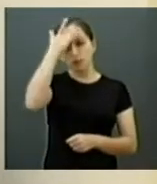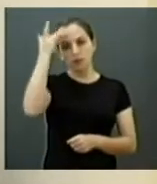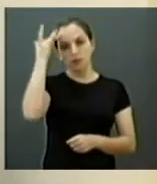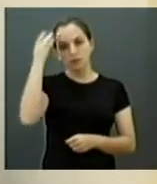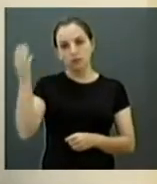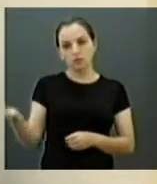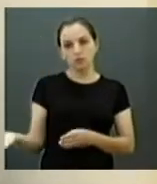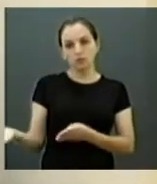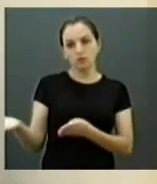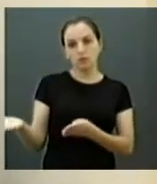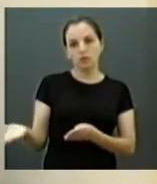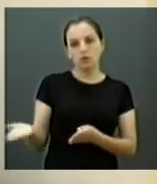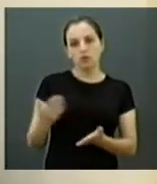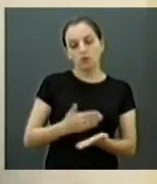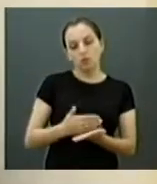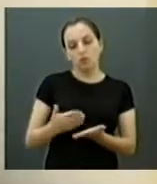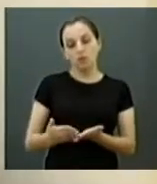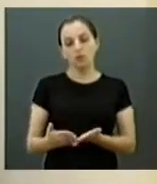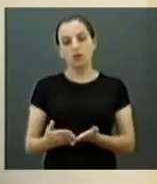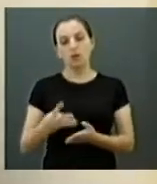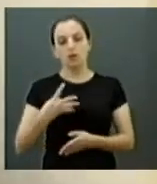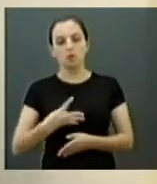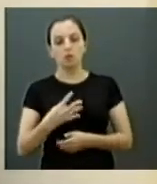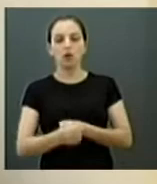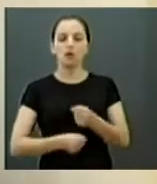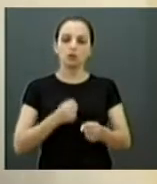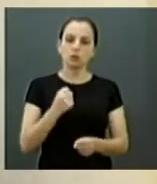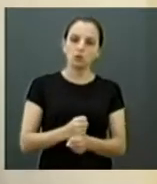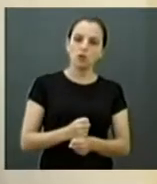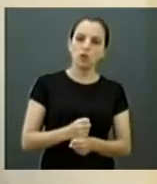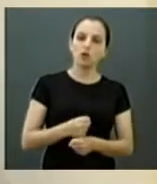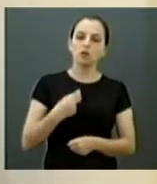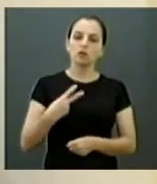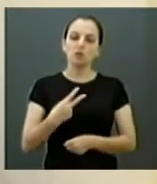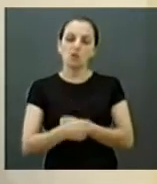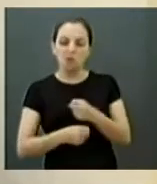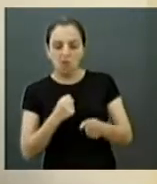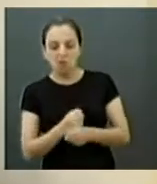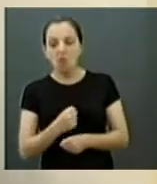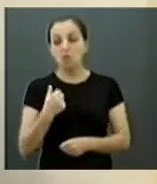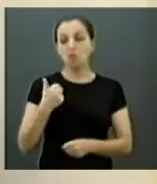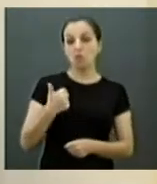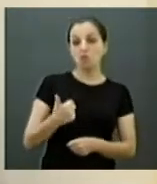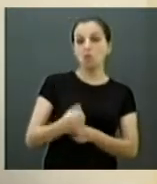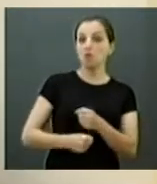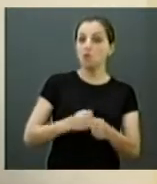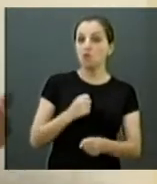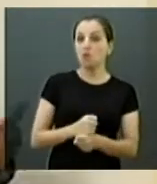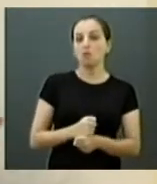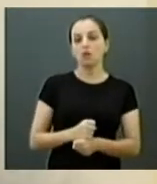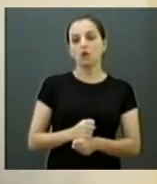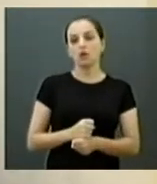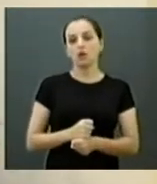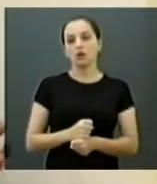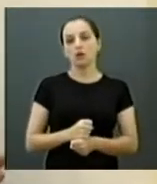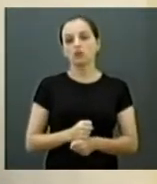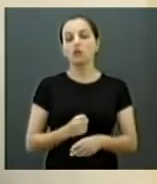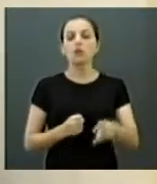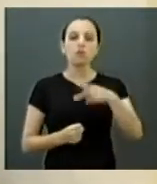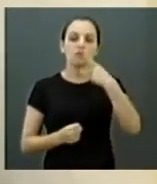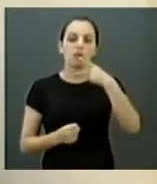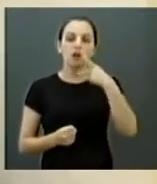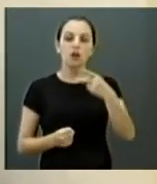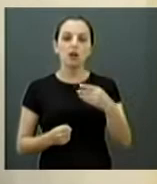entraram há quatro anos, há três anos, há dois anos, há um ano, e questionando o vereador que está contra o